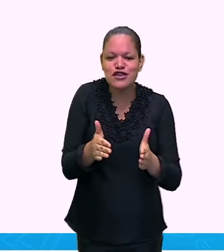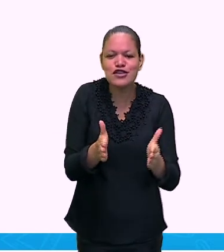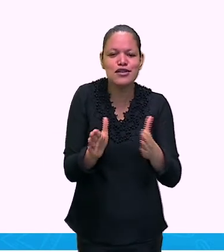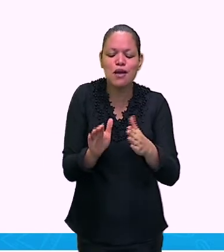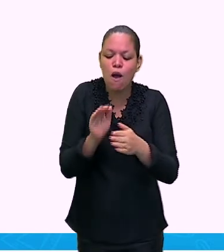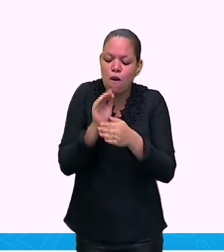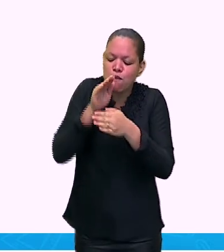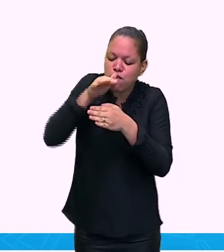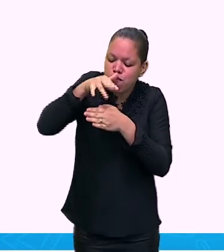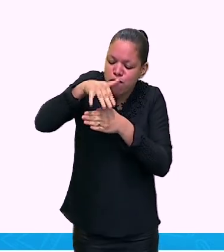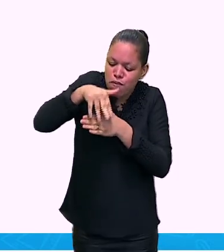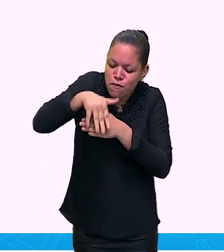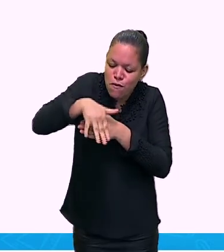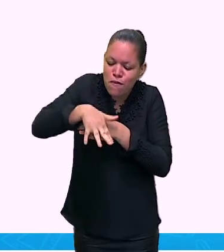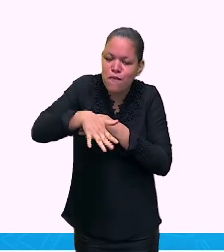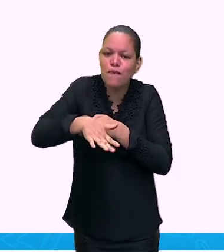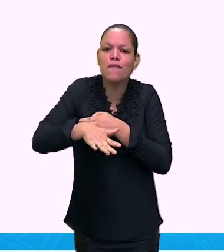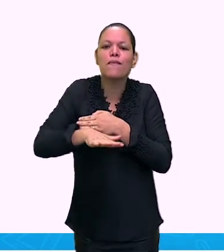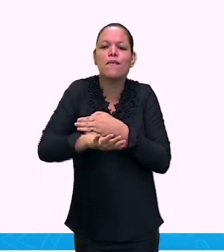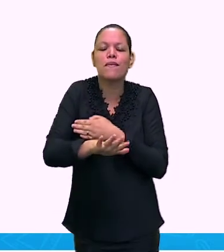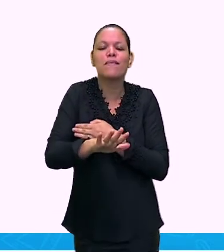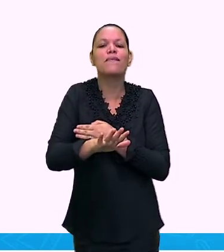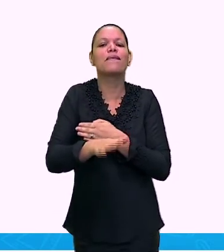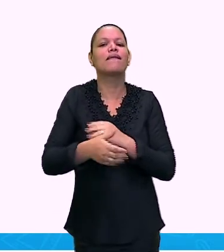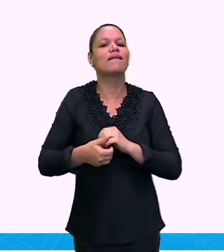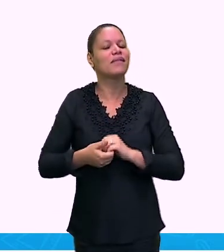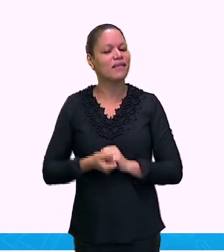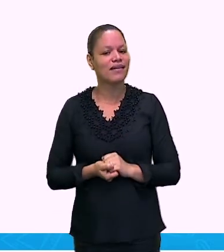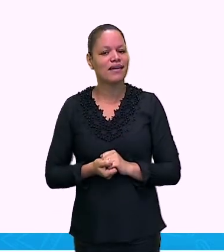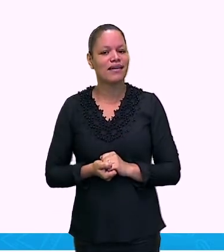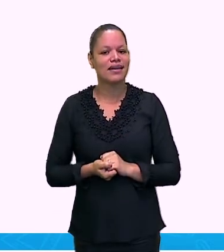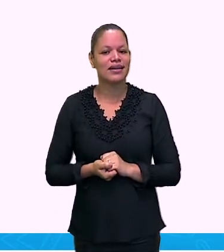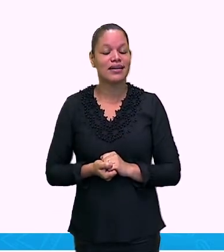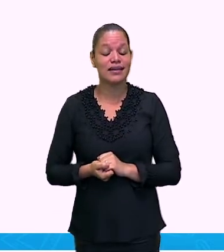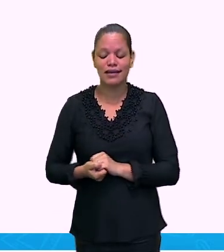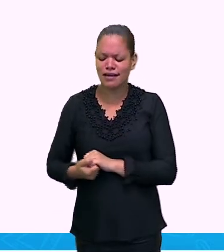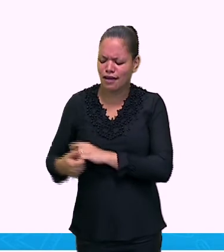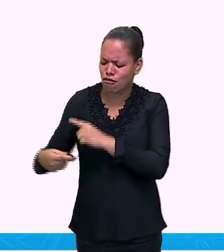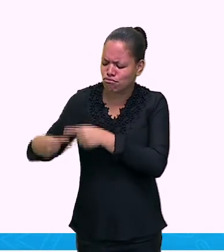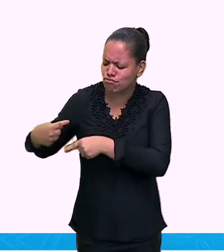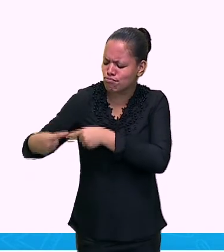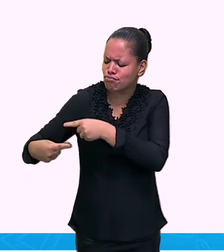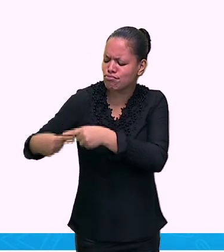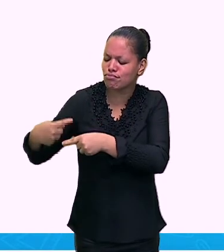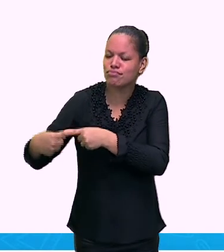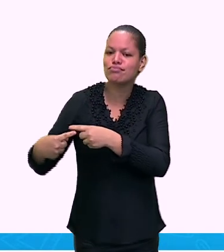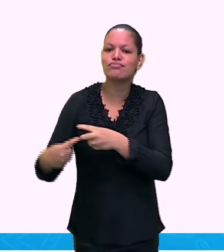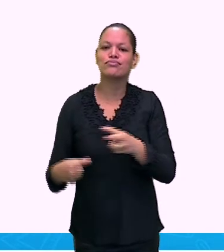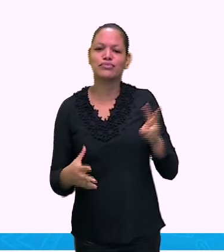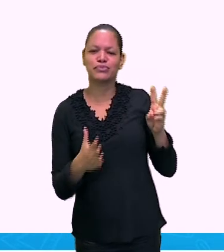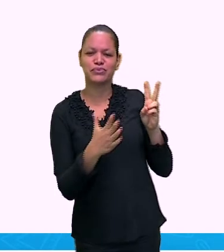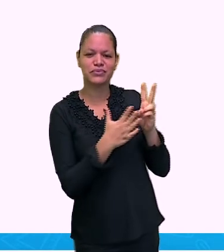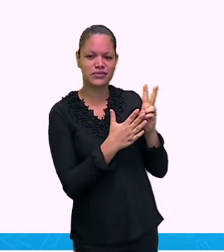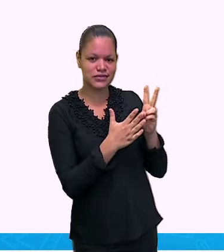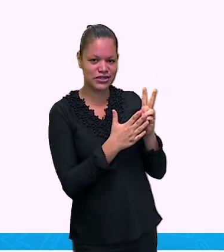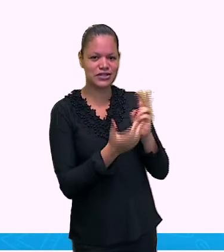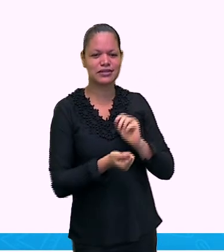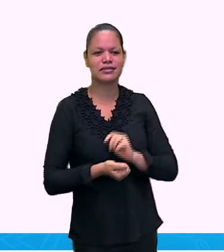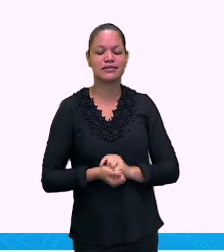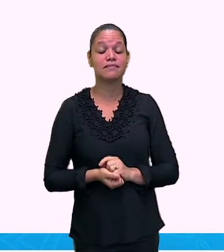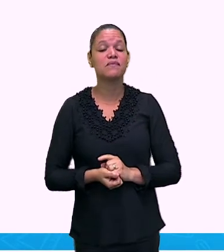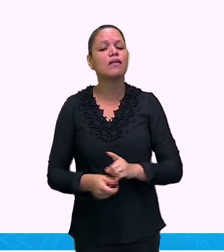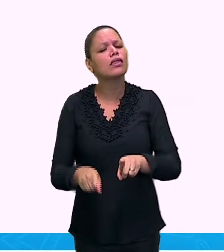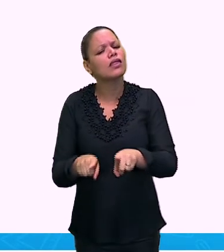lembra que é uma herança desse povo maravilhoso, que é raiz nossa, os indígenas. Vamos lá. A